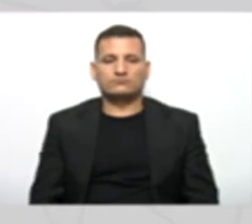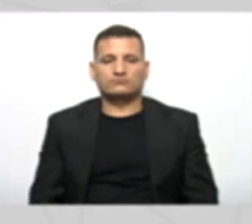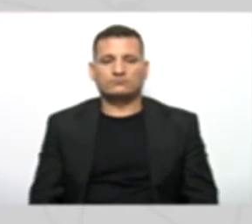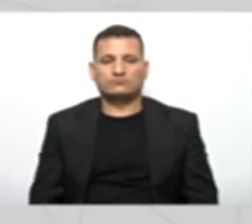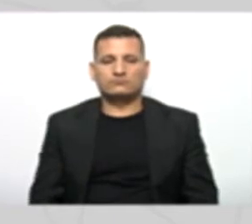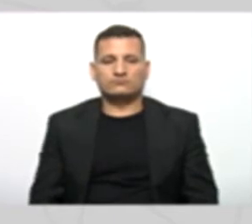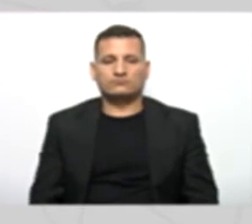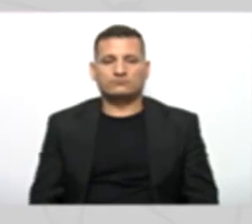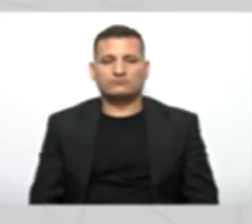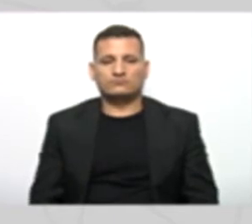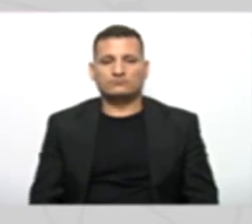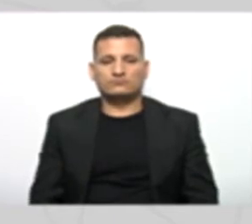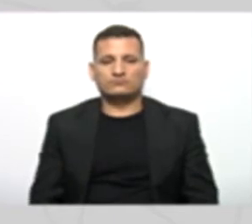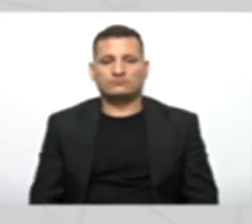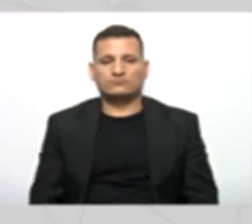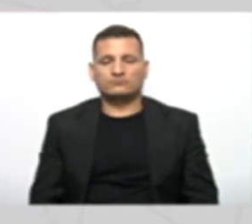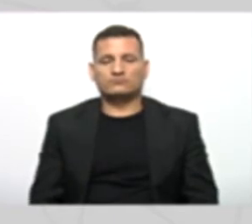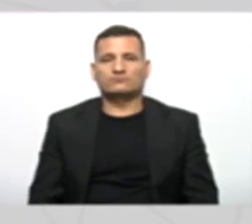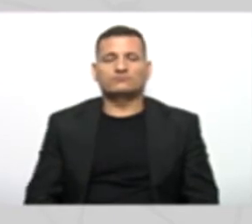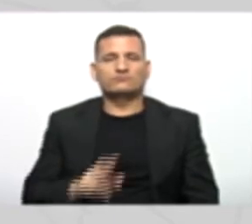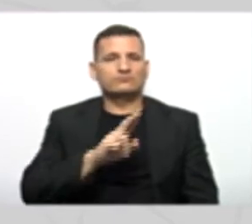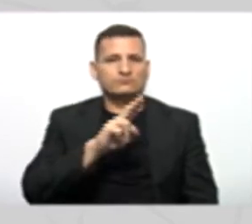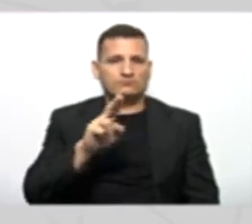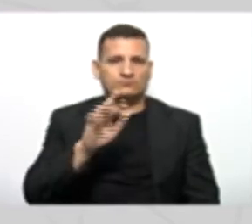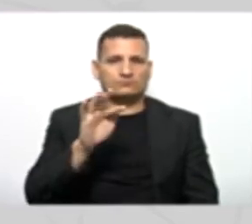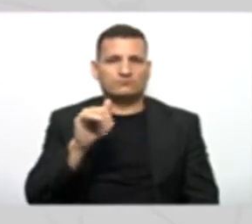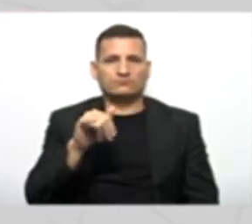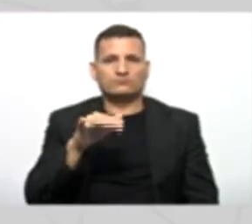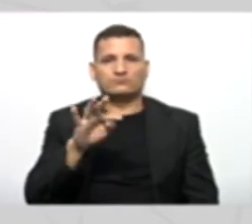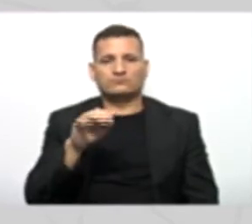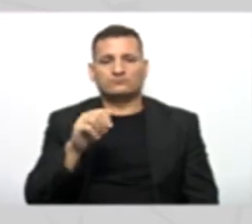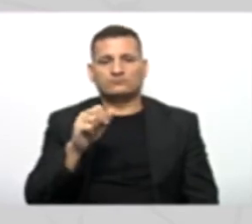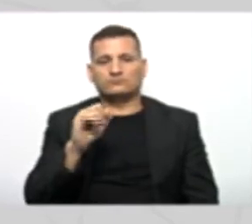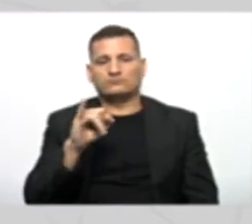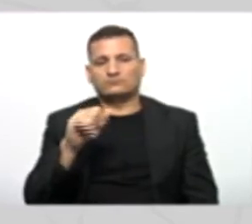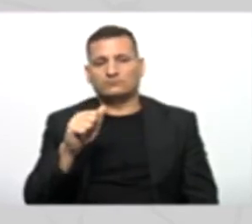Nome fantasia Vou botar nome Underline F